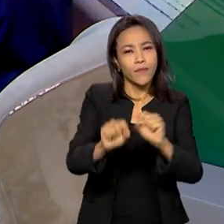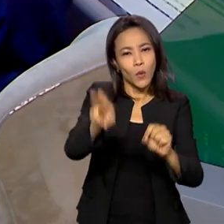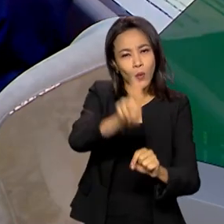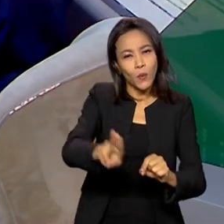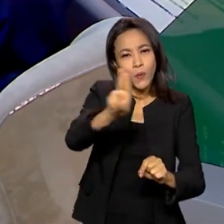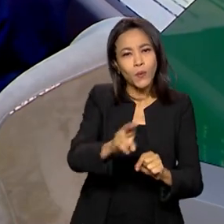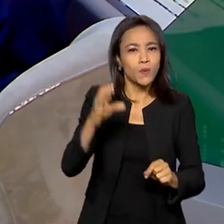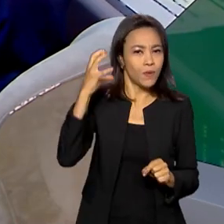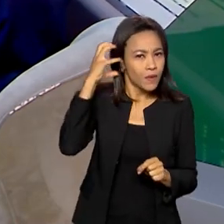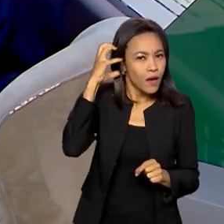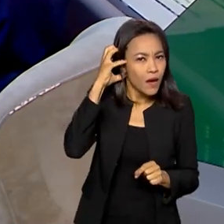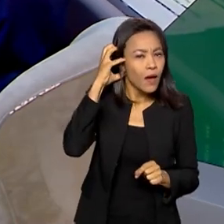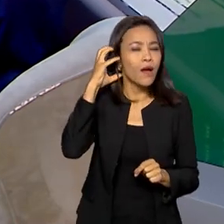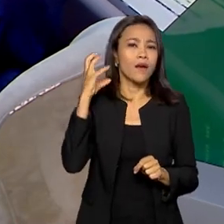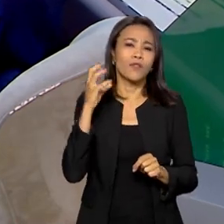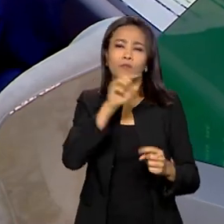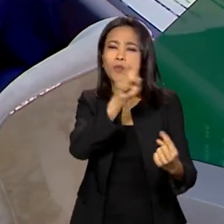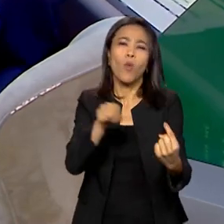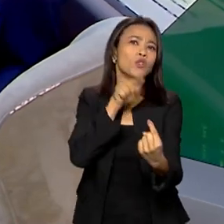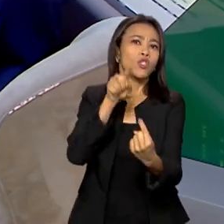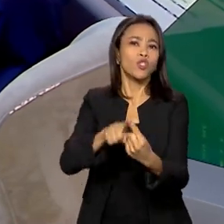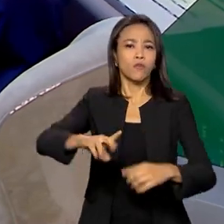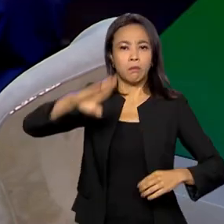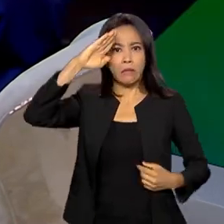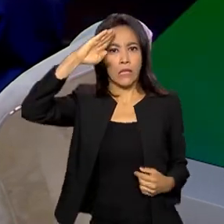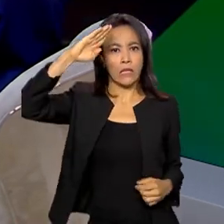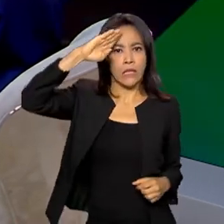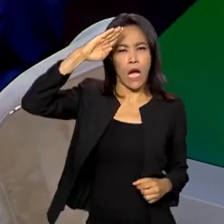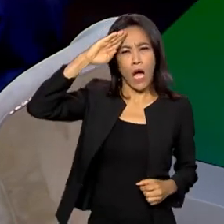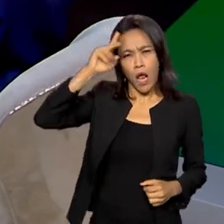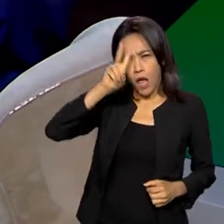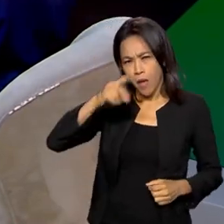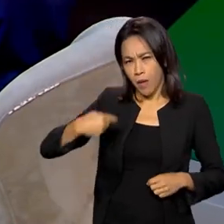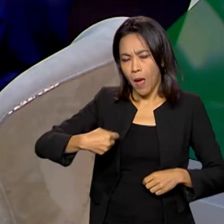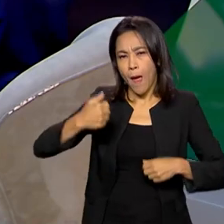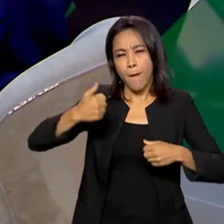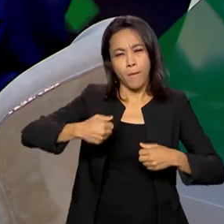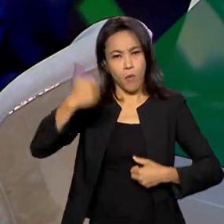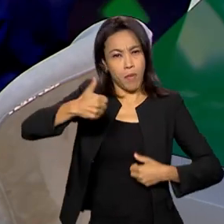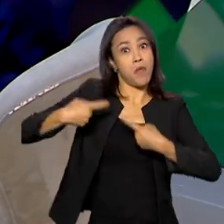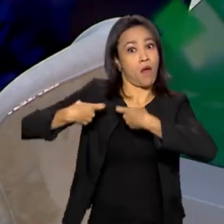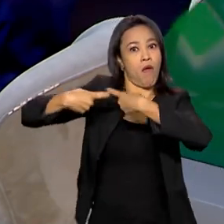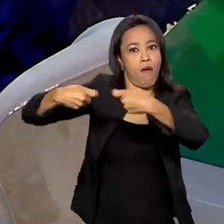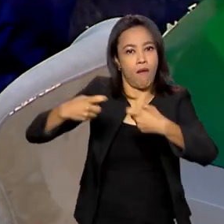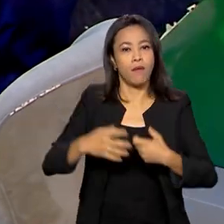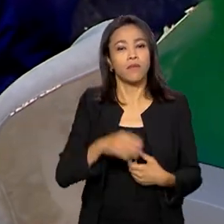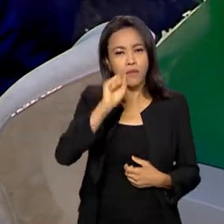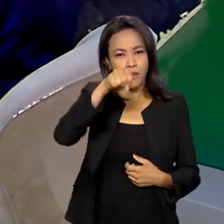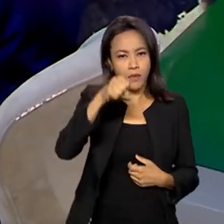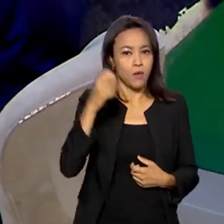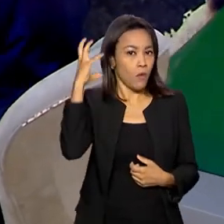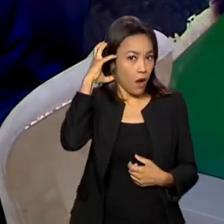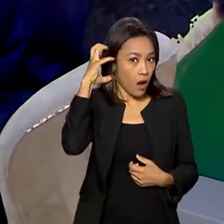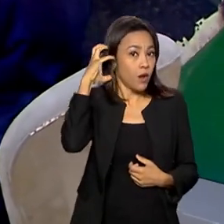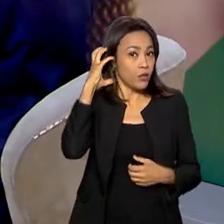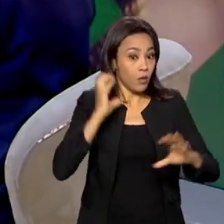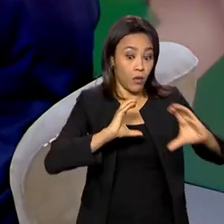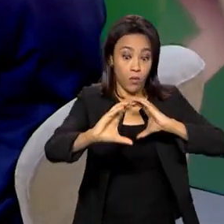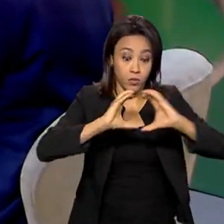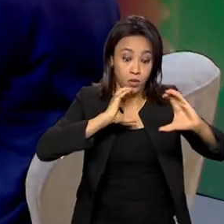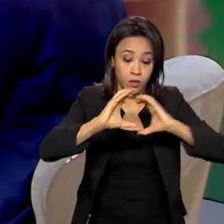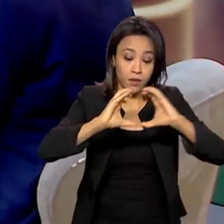rádio para fins militares, como a gente viu na Primeira Guerra, secretário? É, o rádio, assim, comunicação é sempre